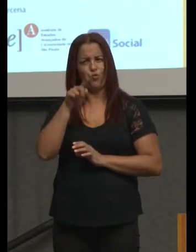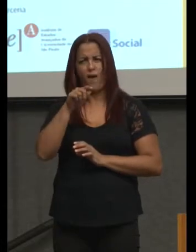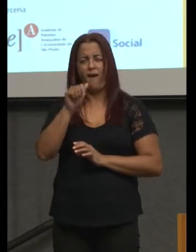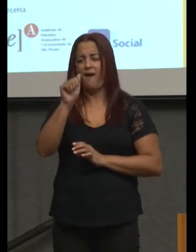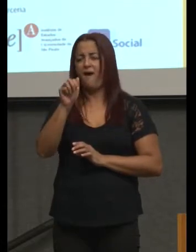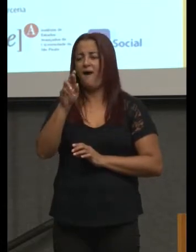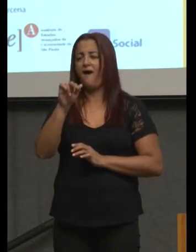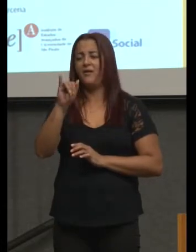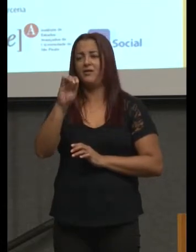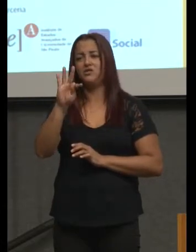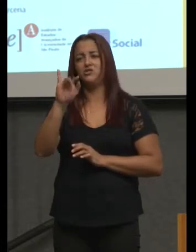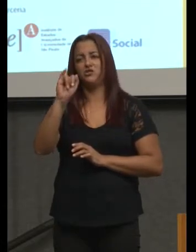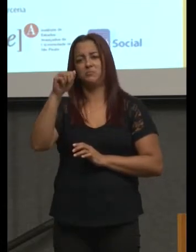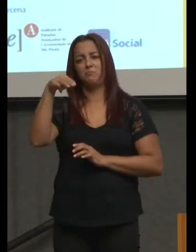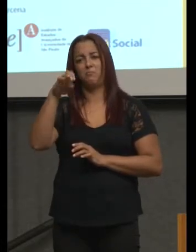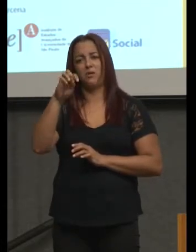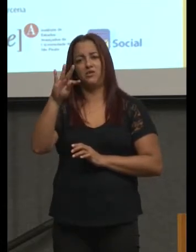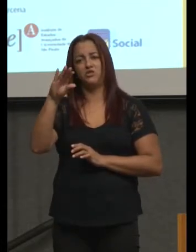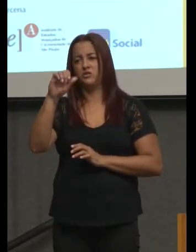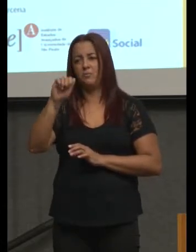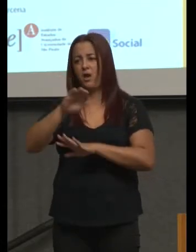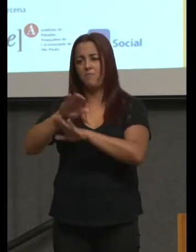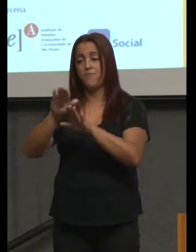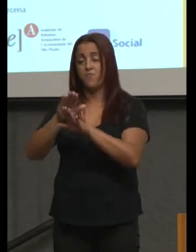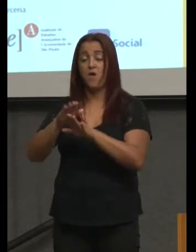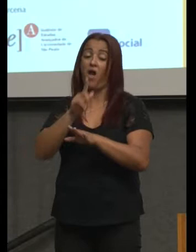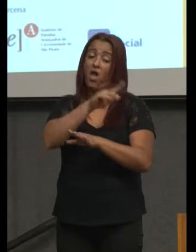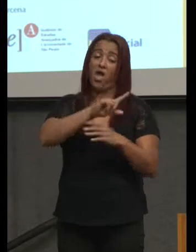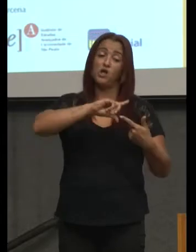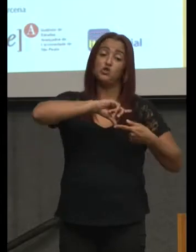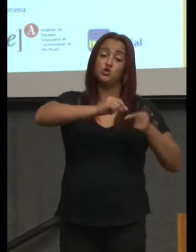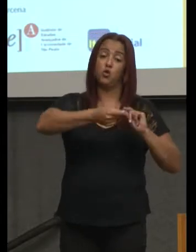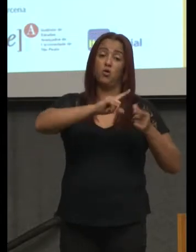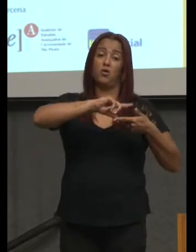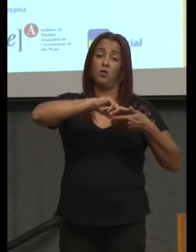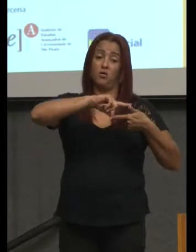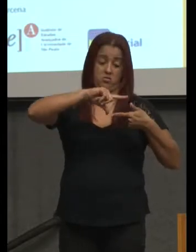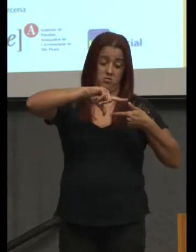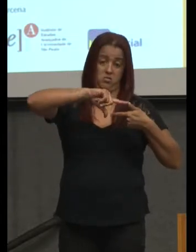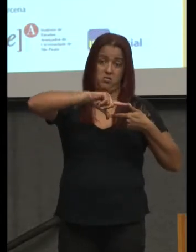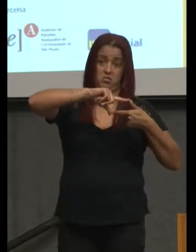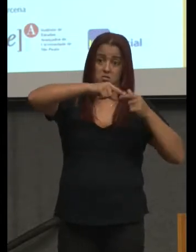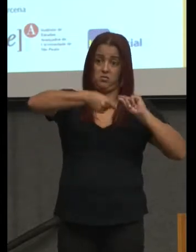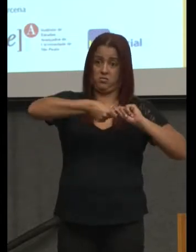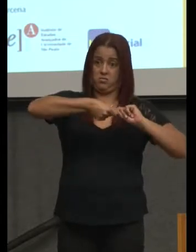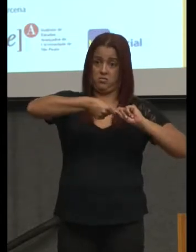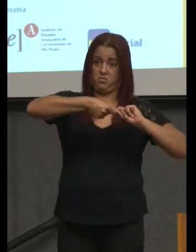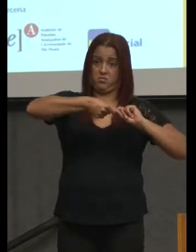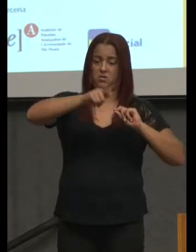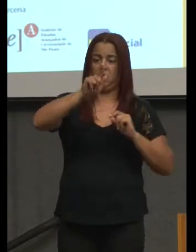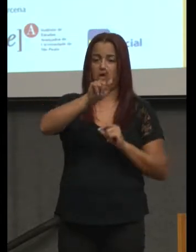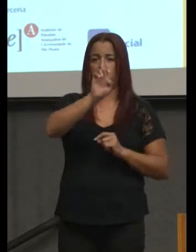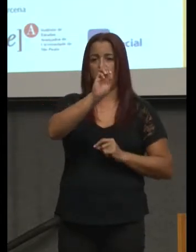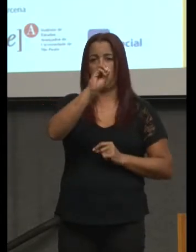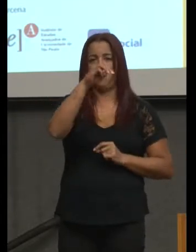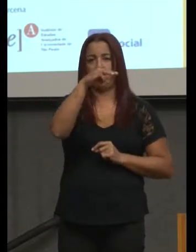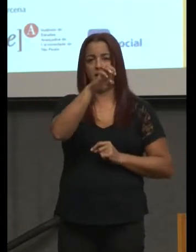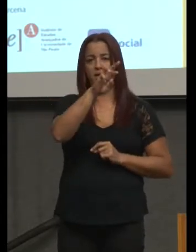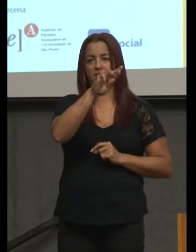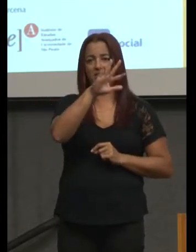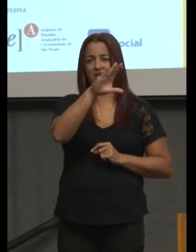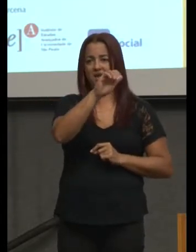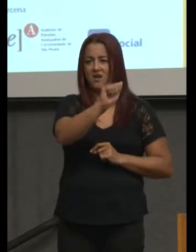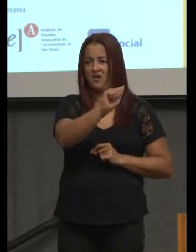você tem diferentes componentes. O que é uma média geométrica? Você tem três componentes, multiplica um pelo outro, pelo outro e tira a raiz cúbica.